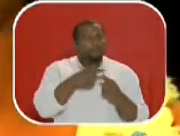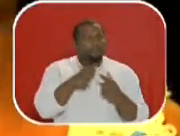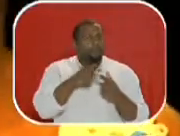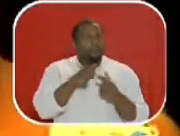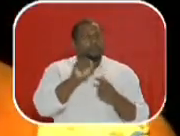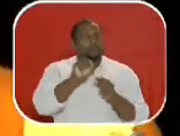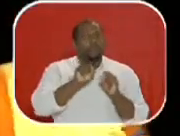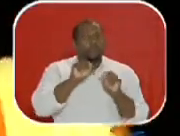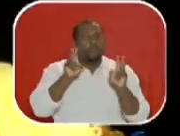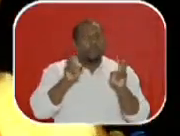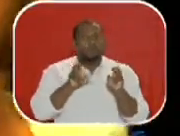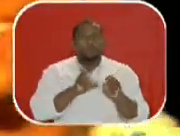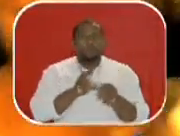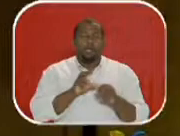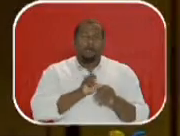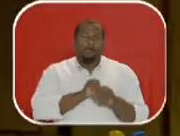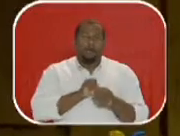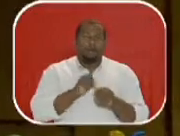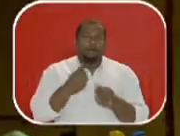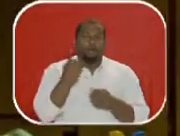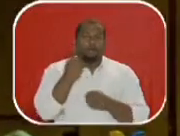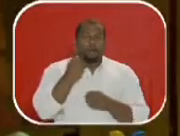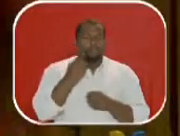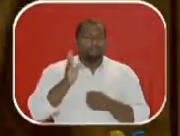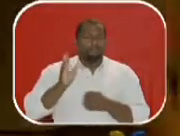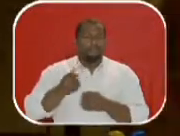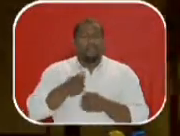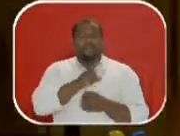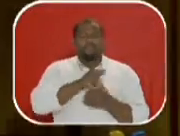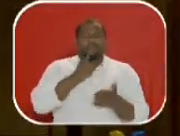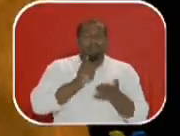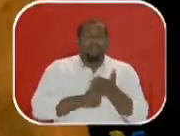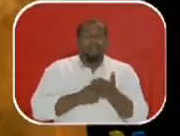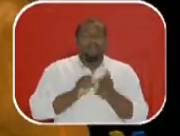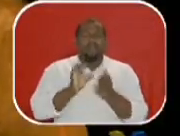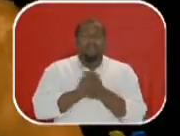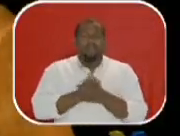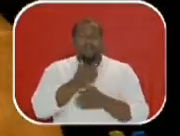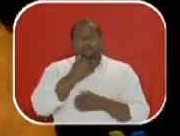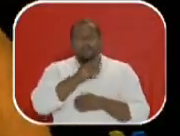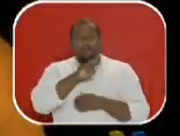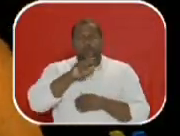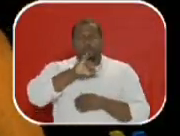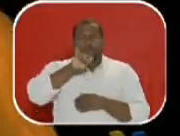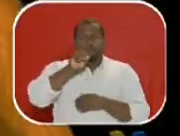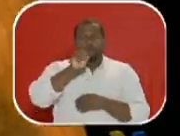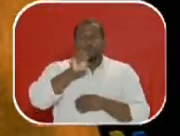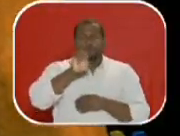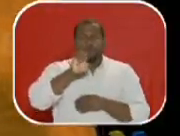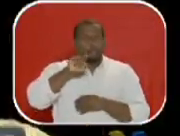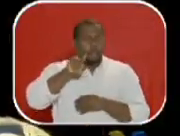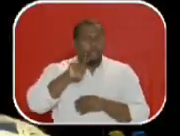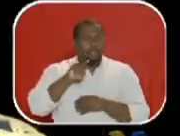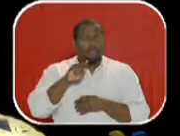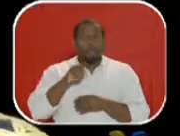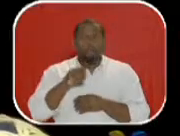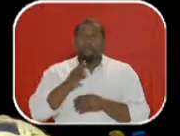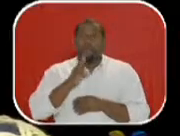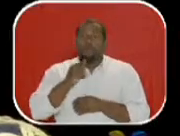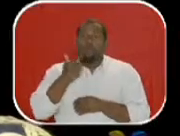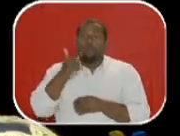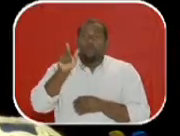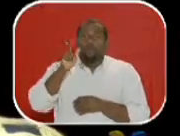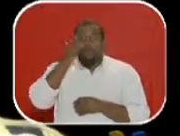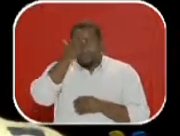A mais nova, ela está prometida. Ela vai casar com José e conhece